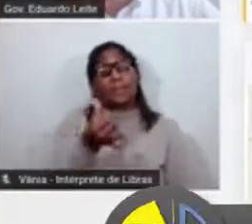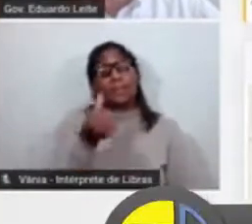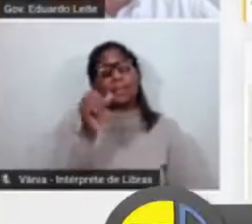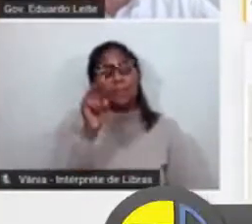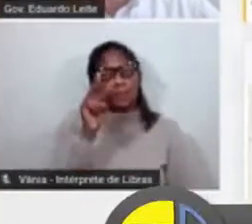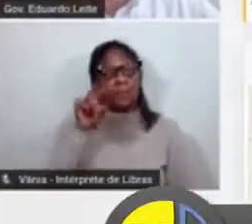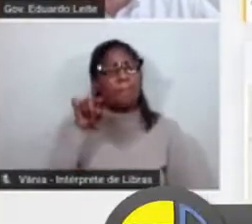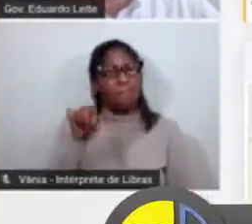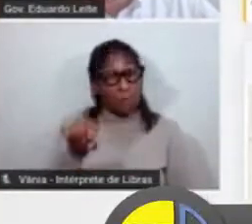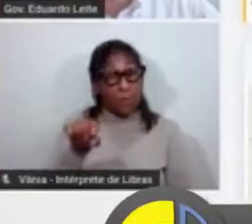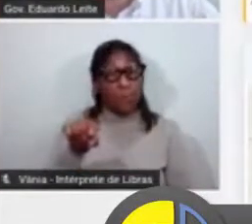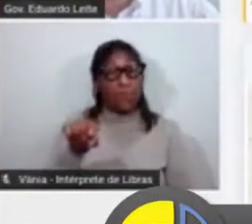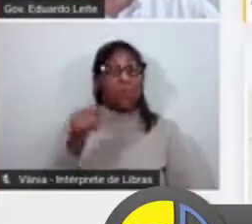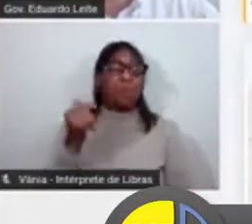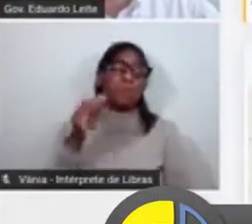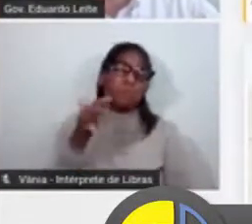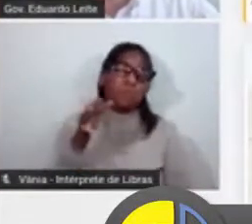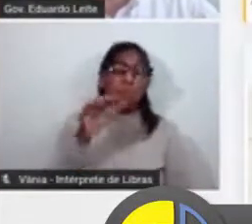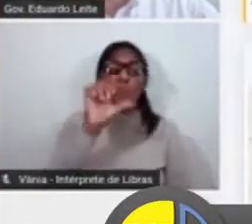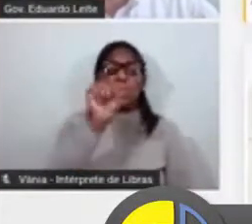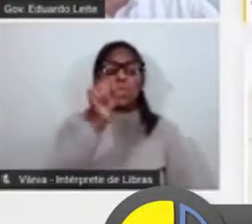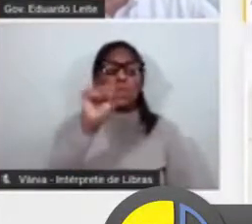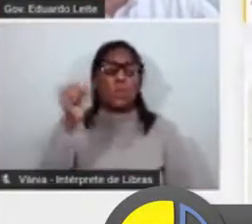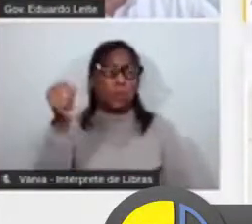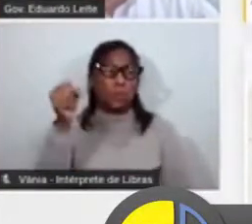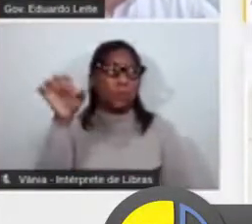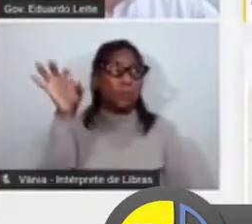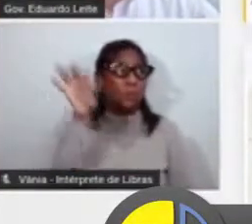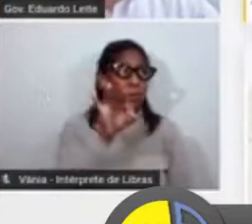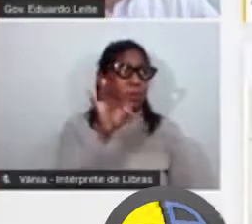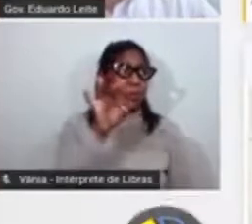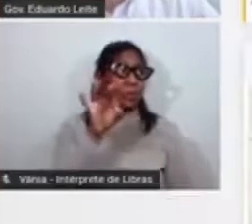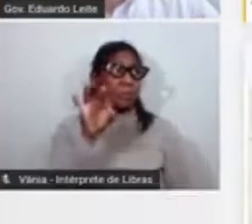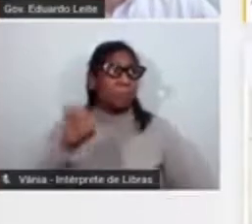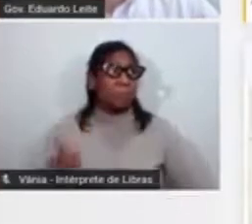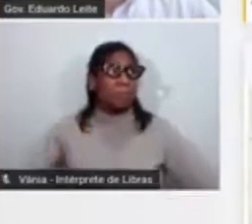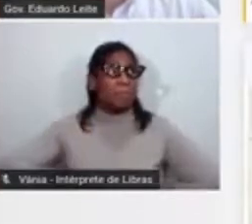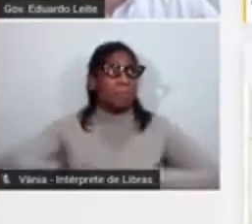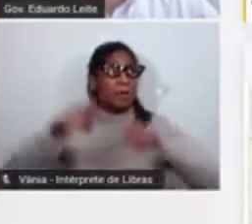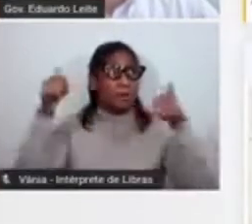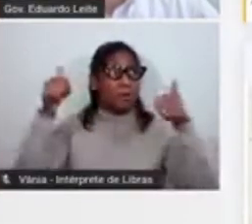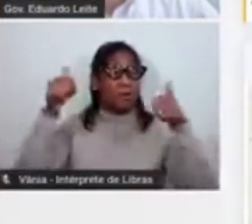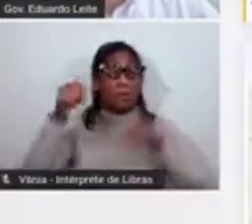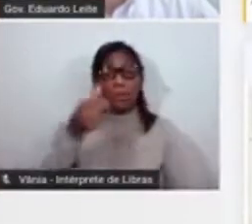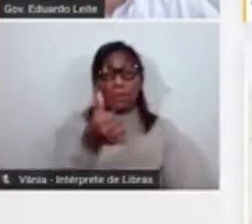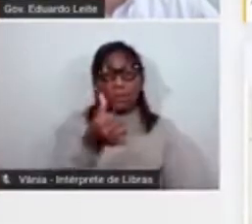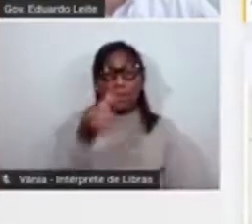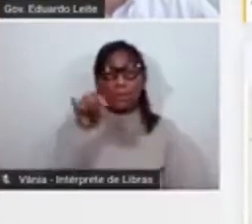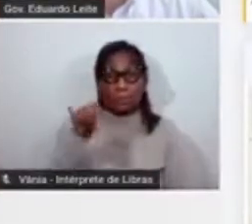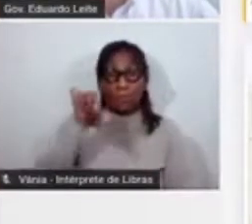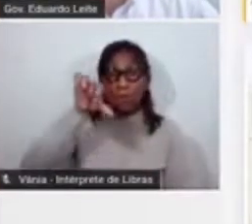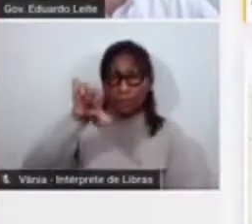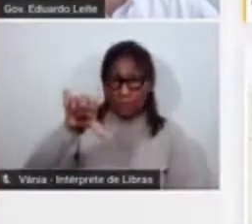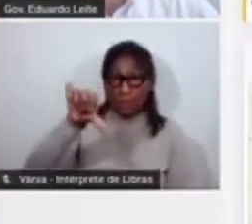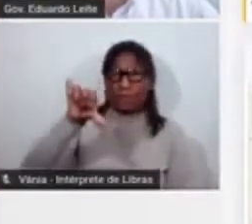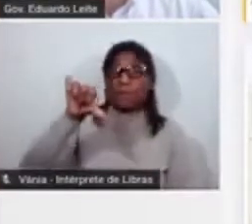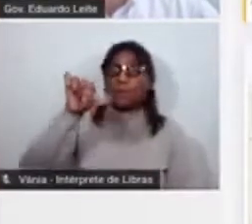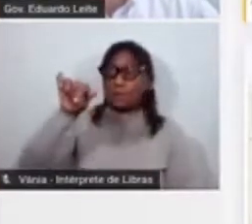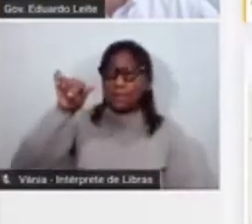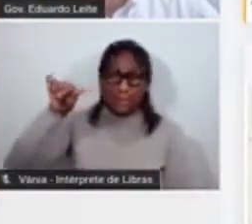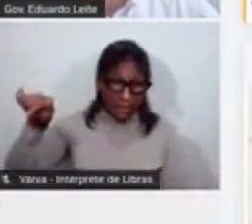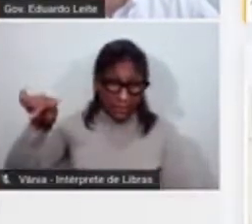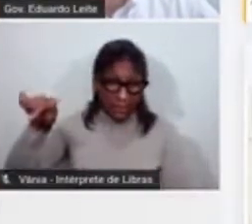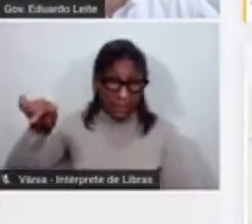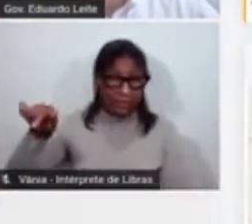recuperados, ou 88% dos casos recuperados E 6.917 casos que estão em acompanhamento, ou